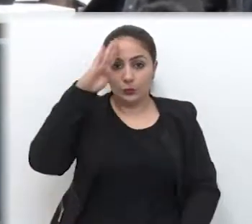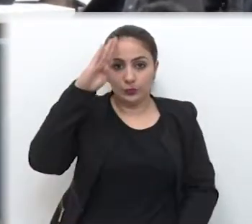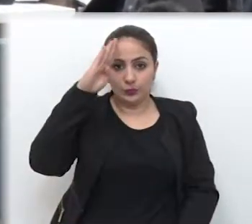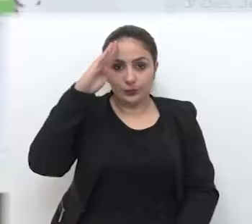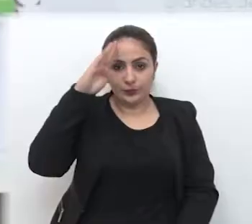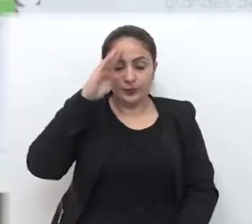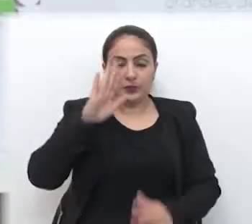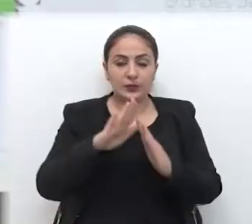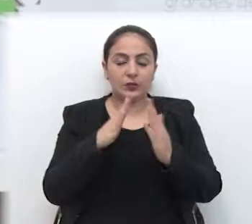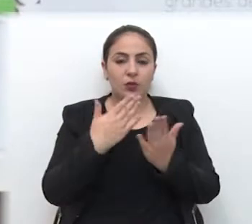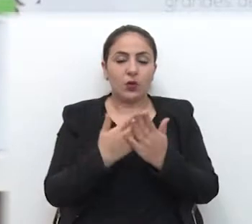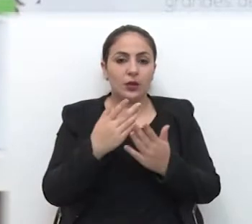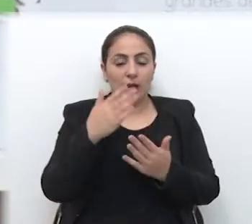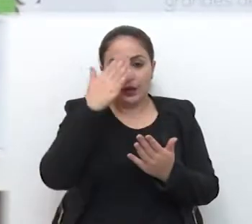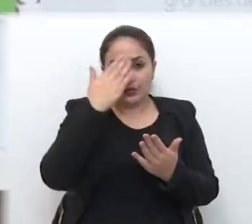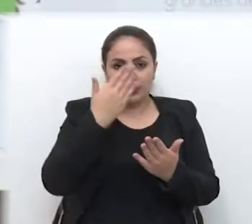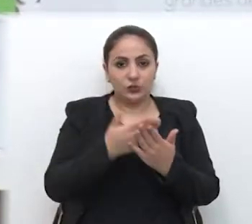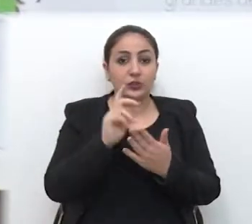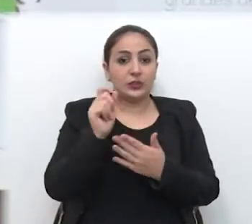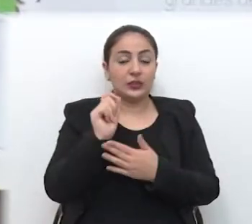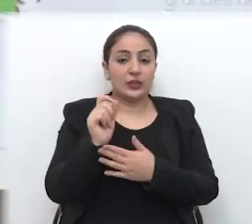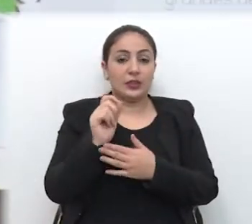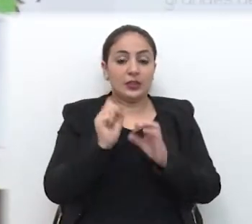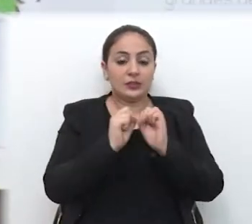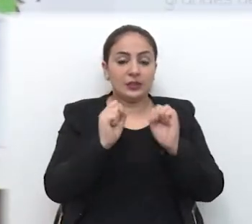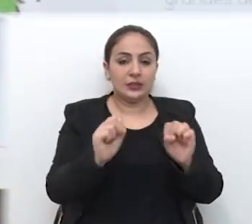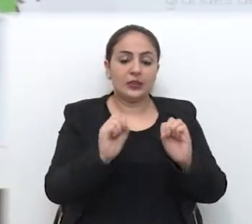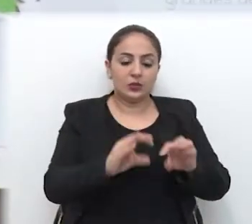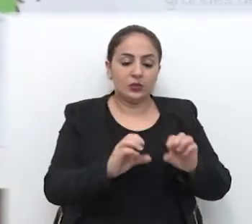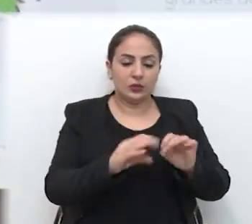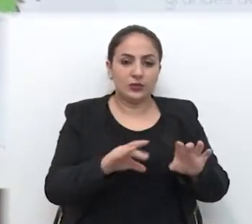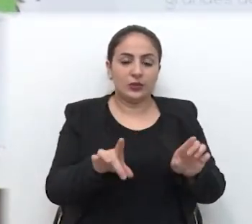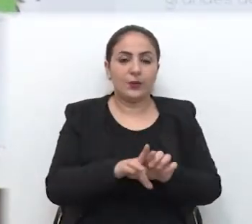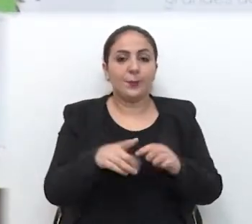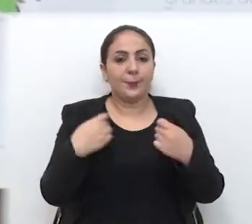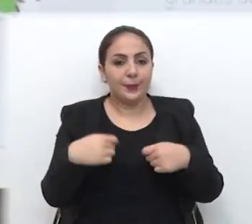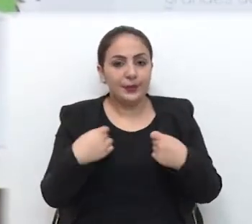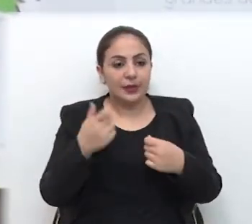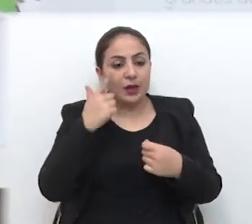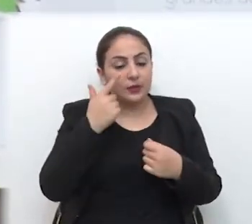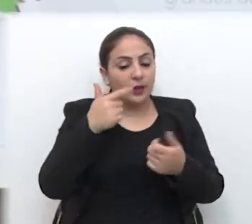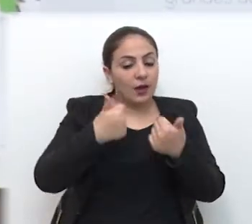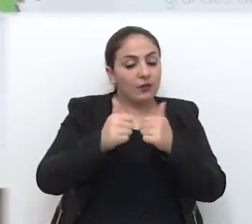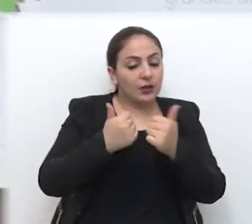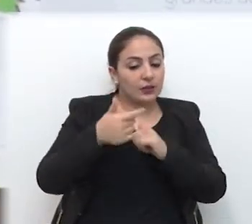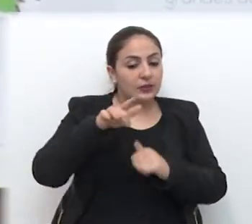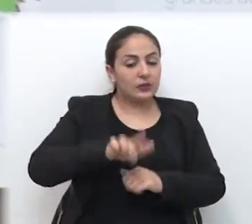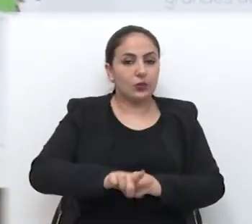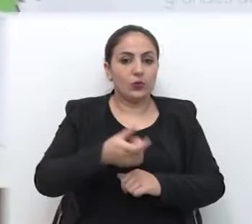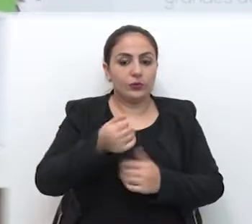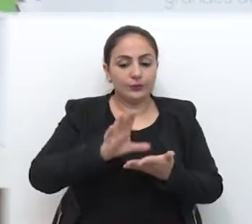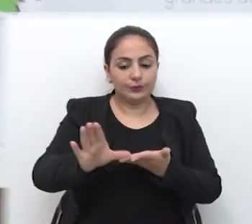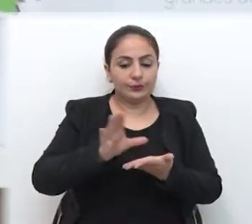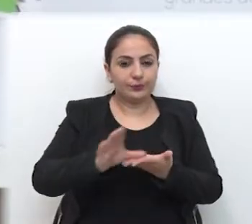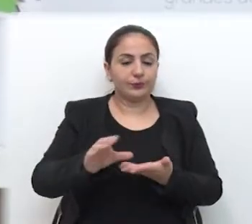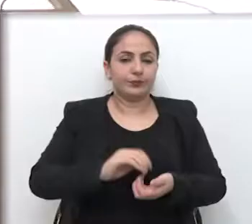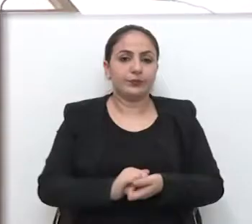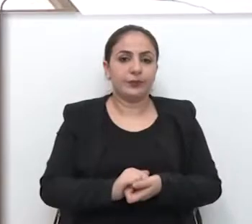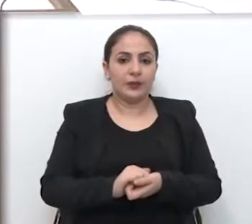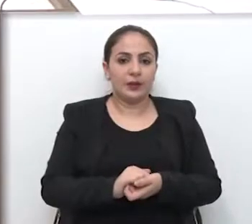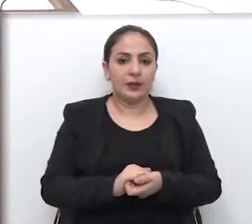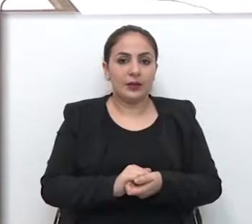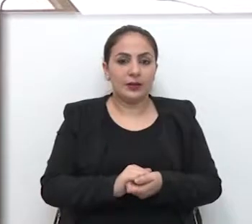escolas. O PDTista acredita que a Secretaria da Educação deve reavaliar a aplicação dos recursos.